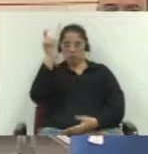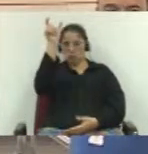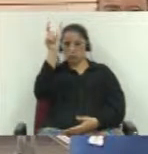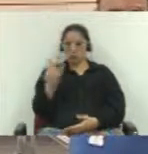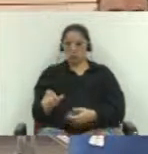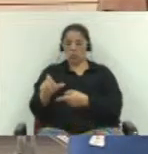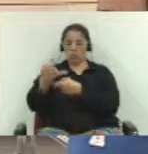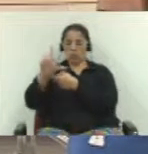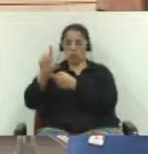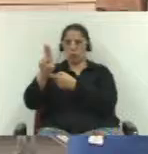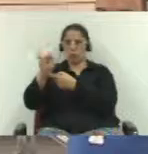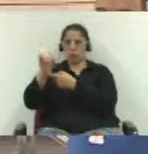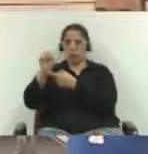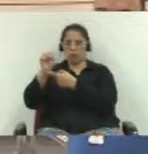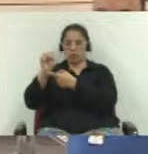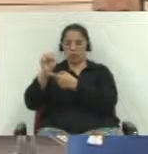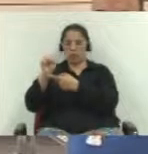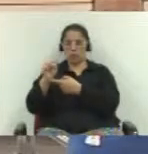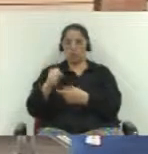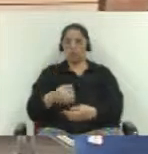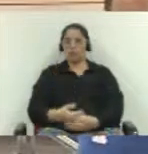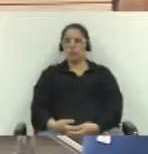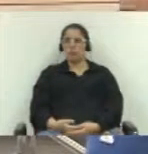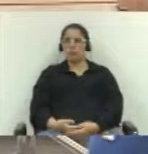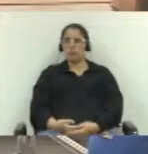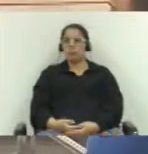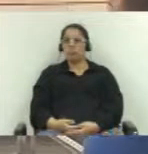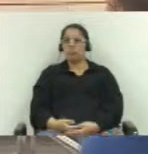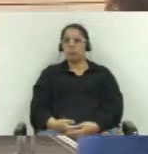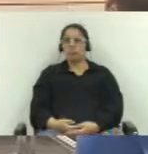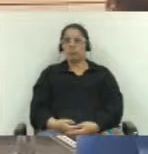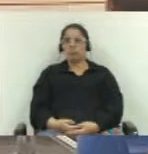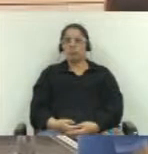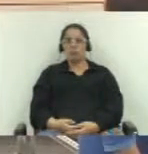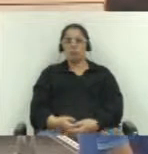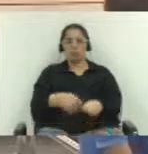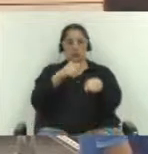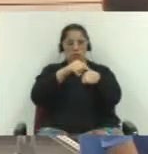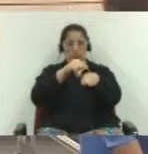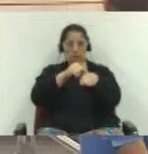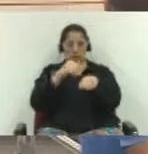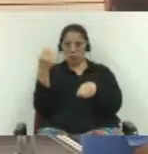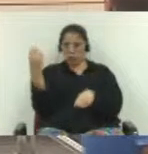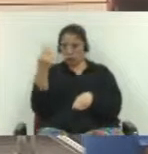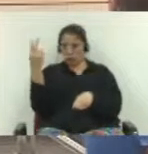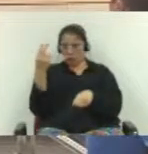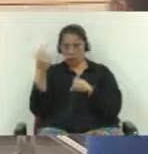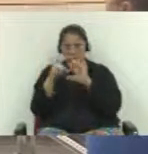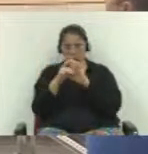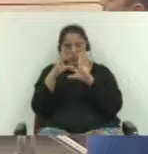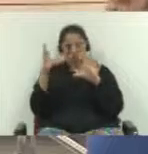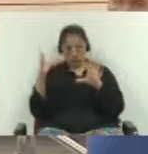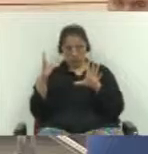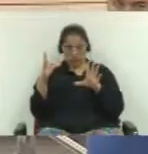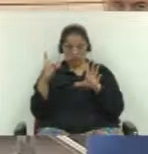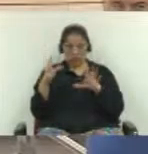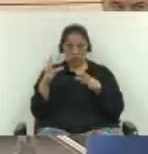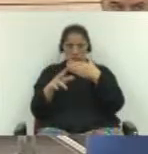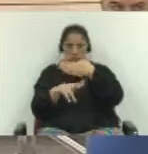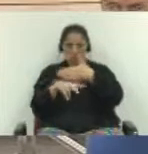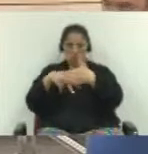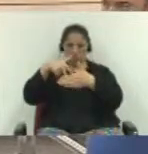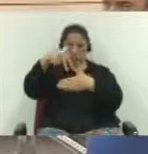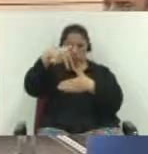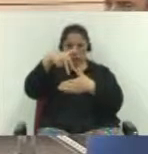Eu peço que entre o secretário de Saúde, o senhor Luizinho, havendo a